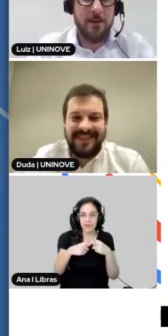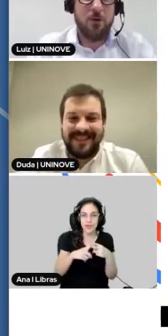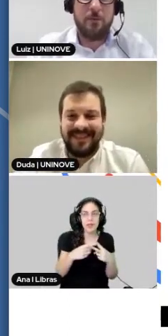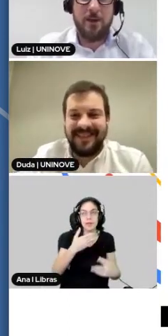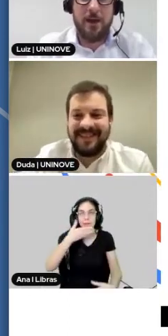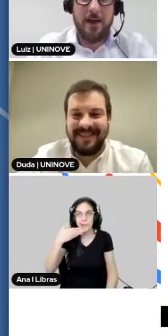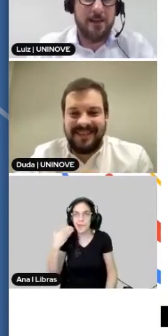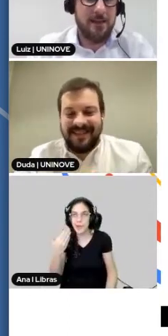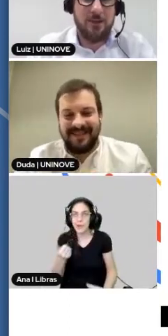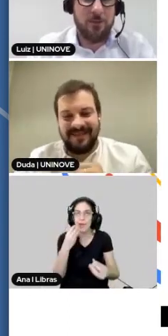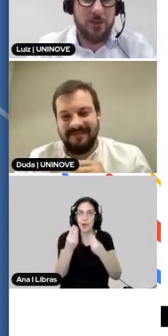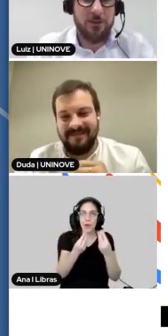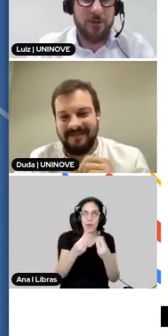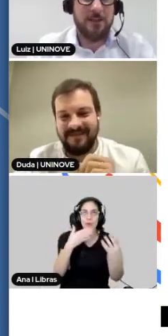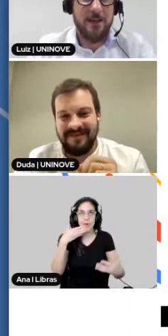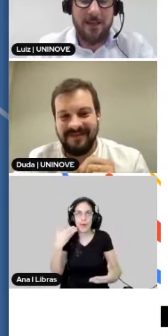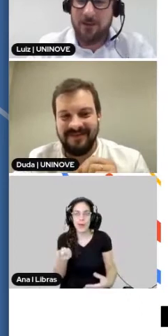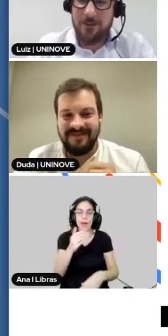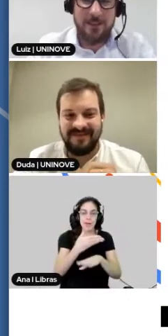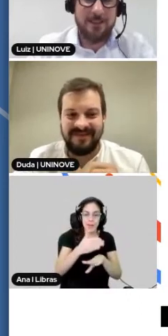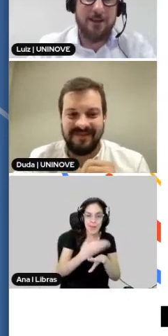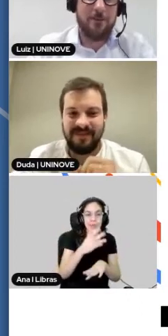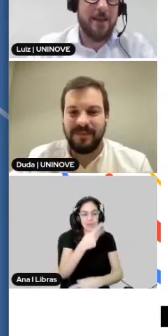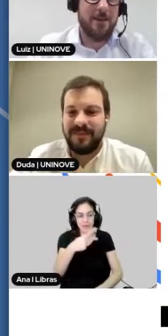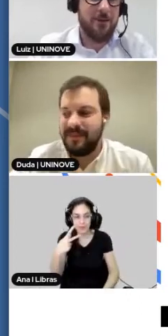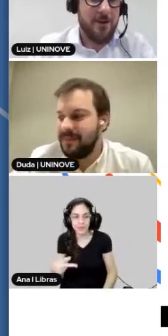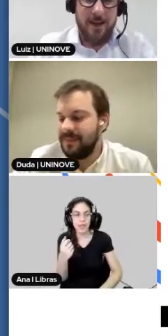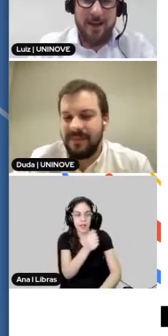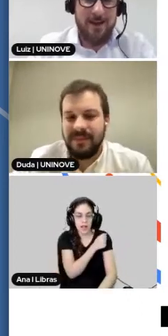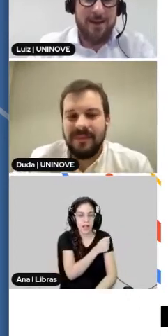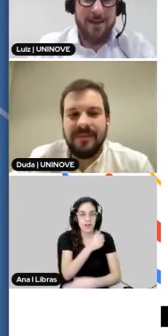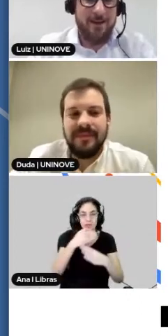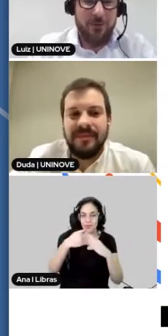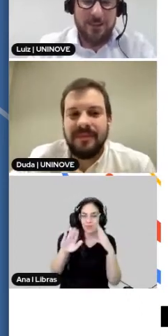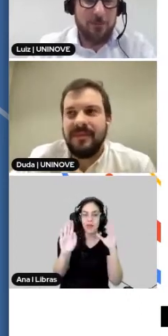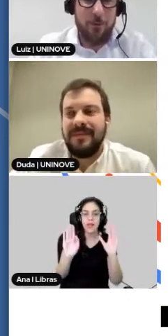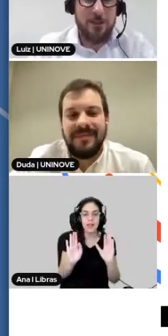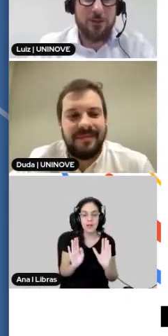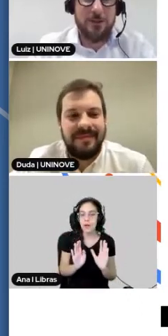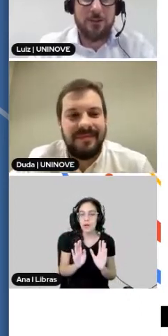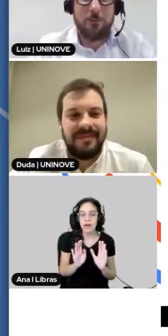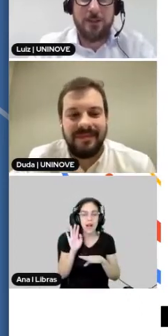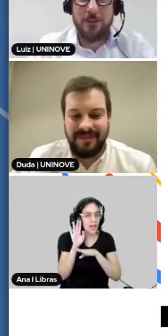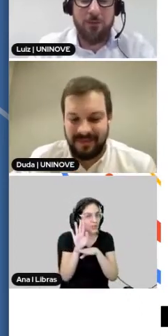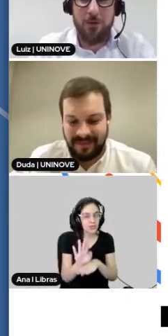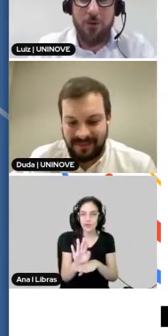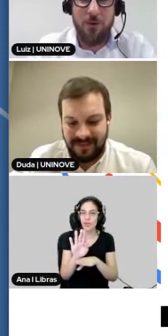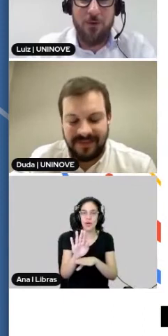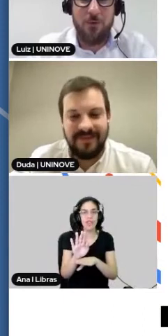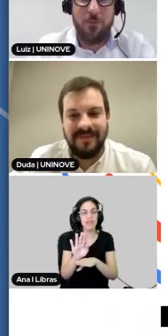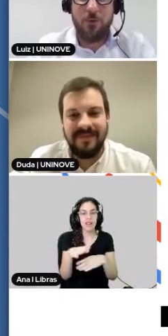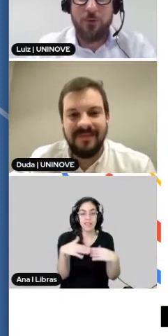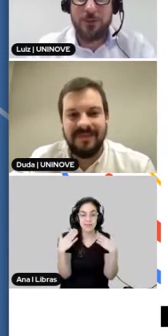melhoria, como melhorar, treinar os professores, treinar os alunos a acessar o e-mail, fazer suporte, todo esse suporte. Então,